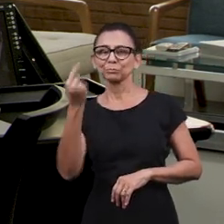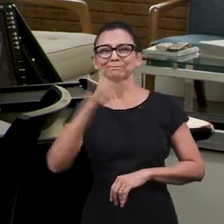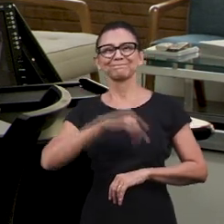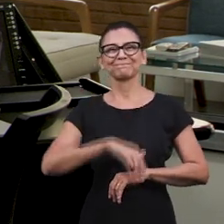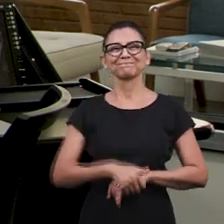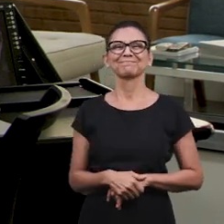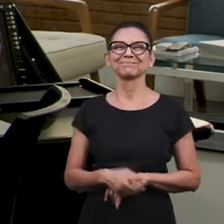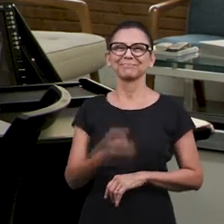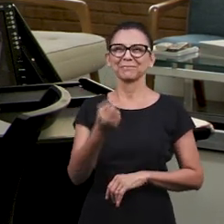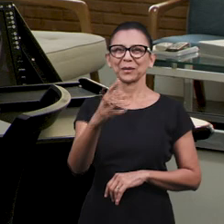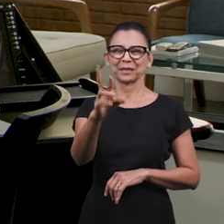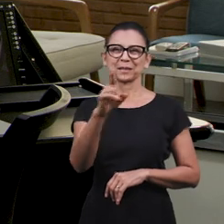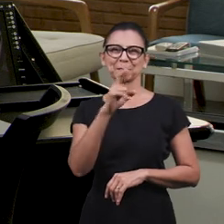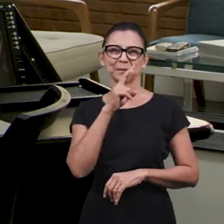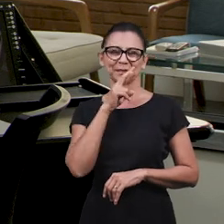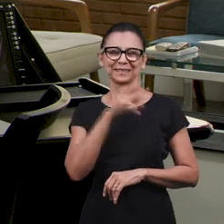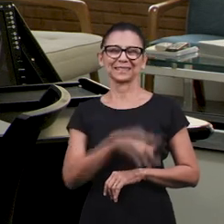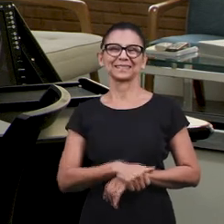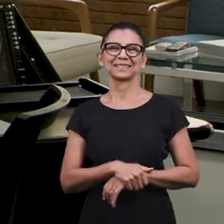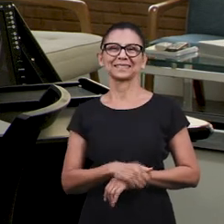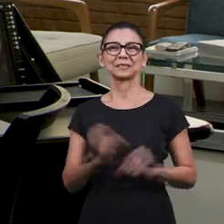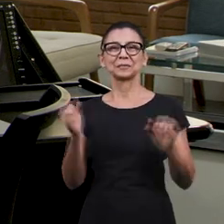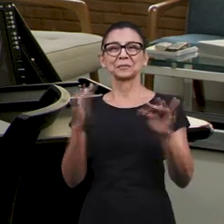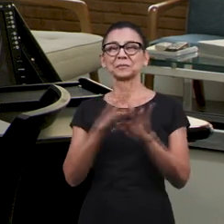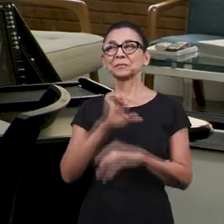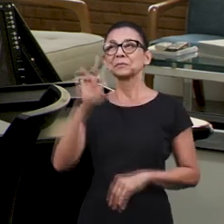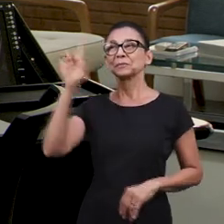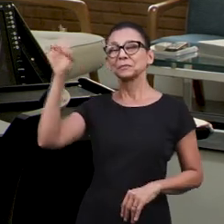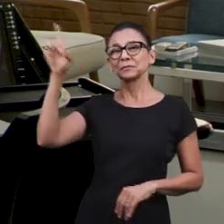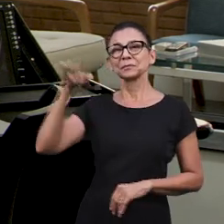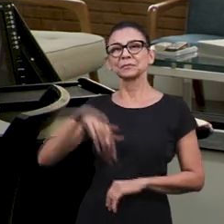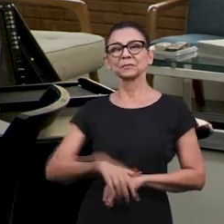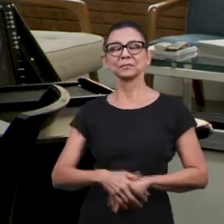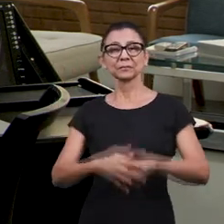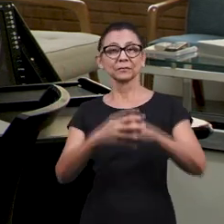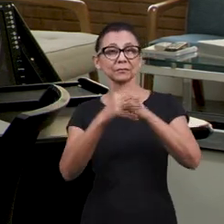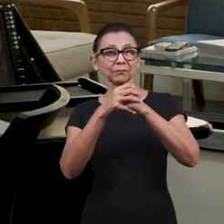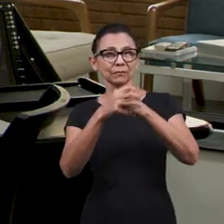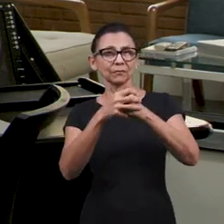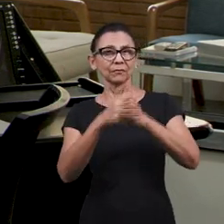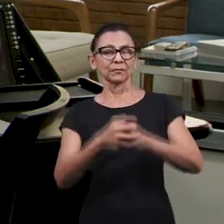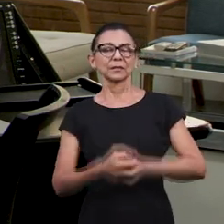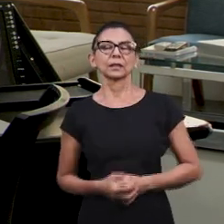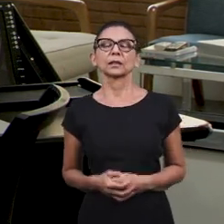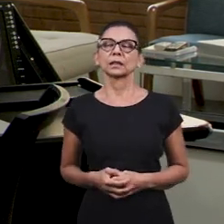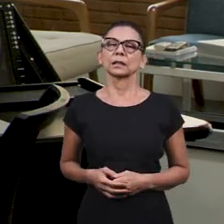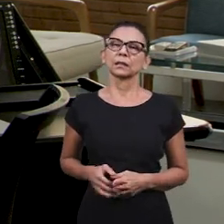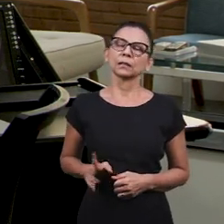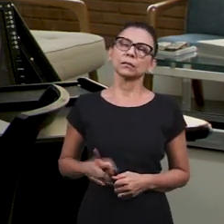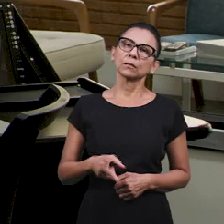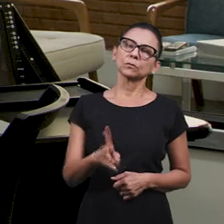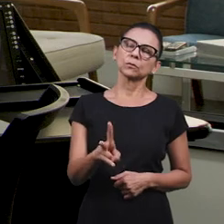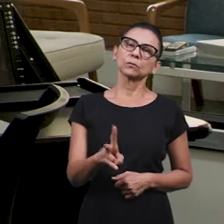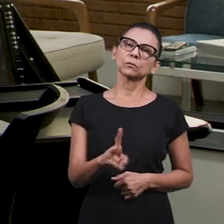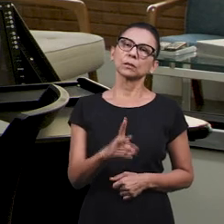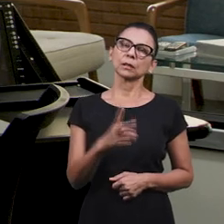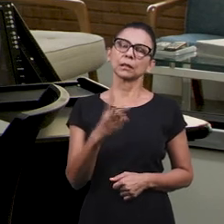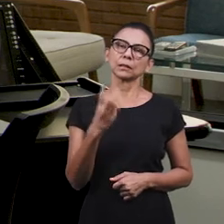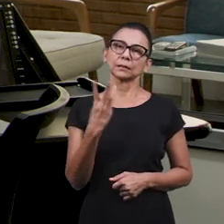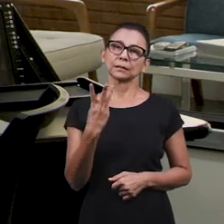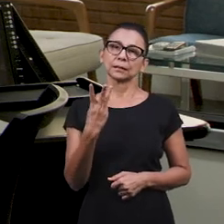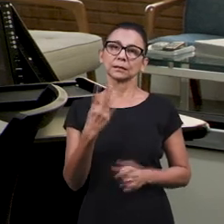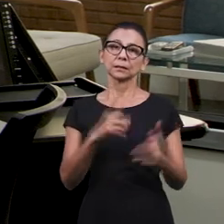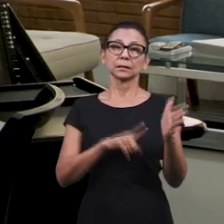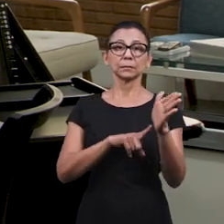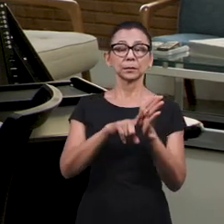boa a sua resposta, a sua colaboração, viu? Glória a Deus. Amém, irmãos. Nós então vamos dar continuidade agora para